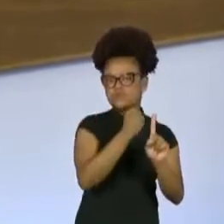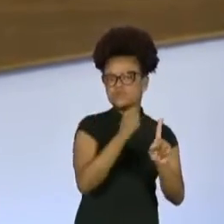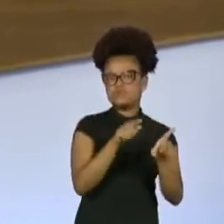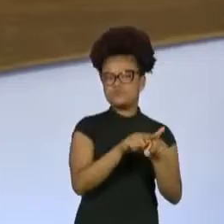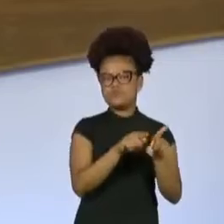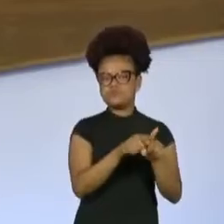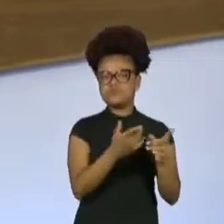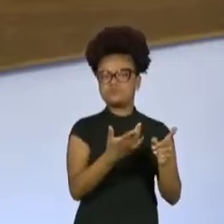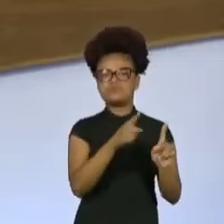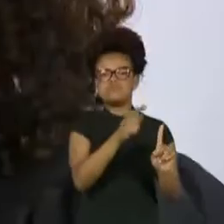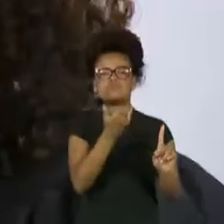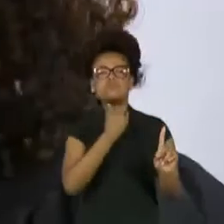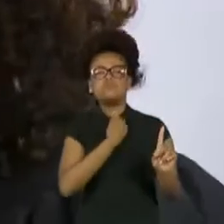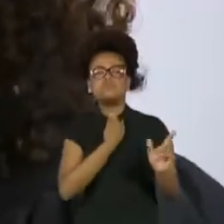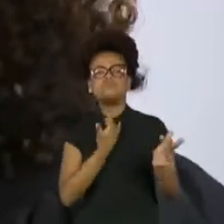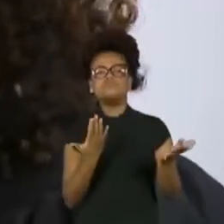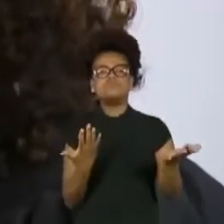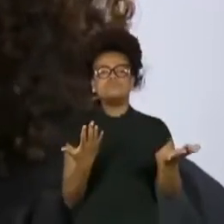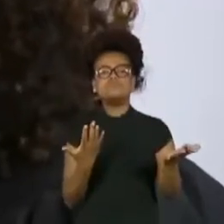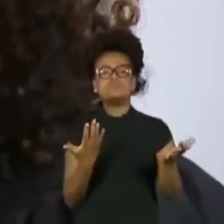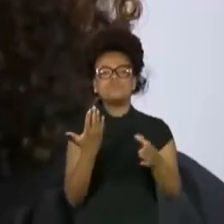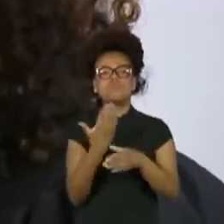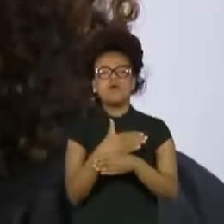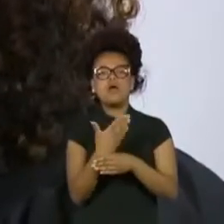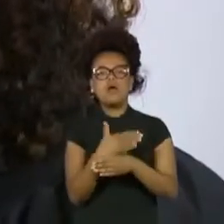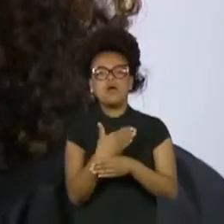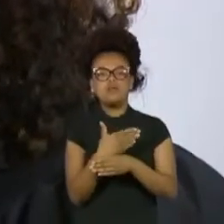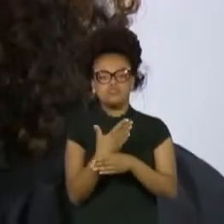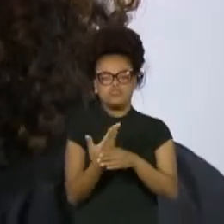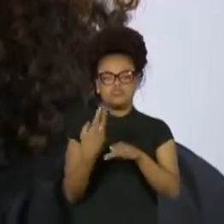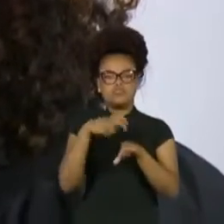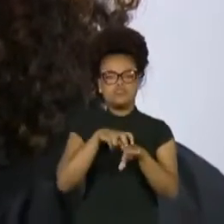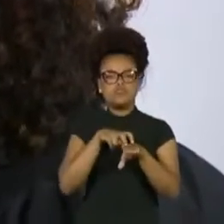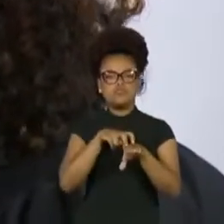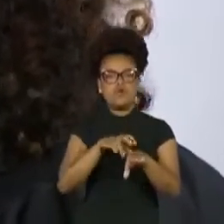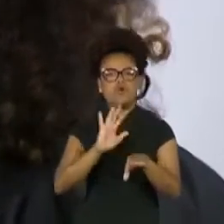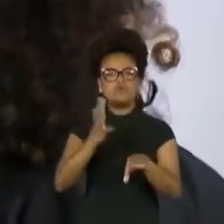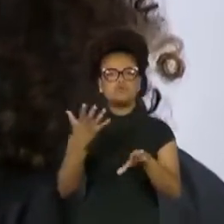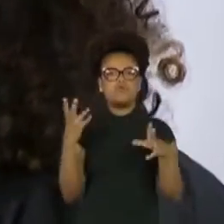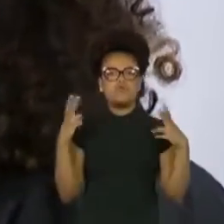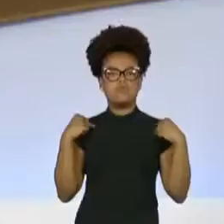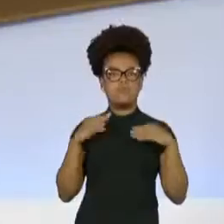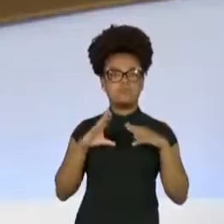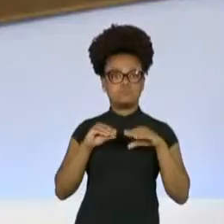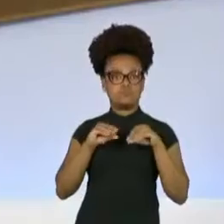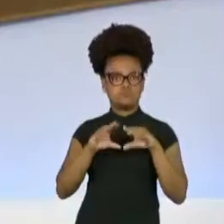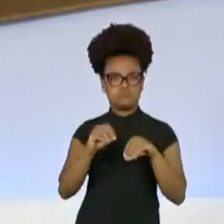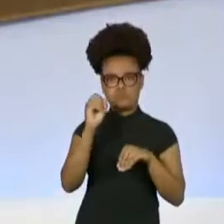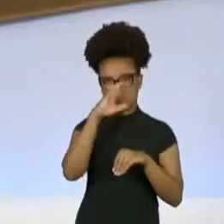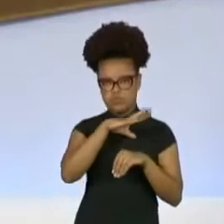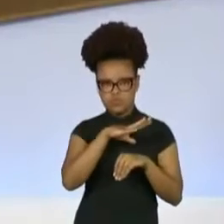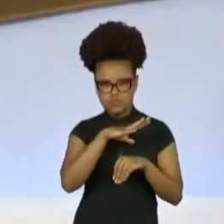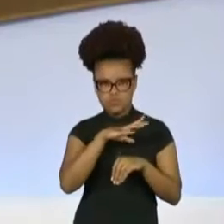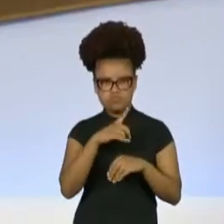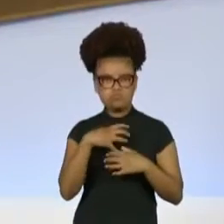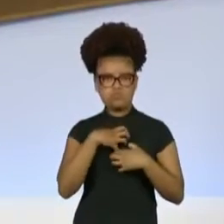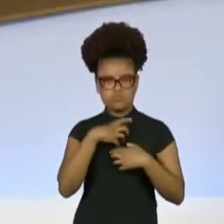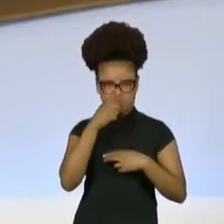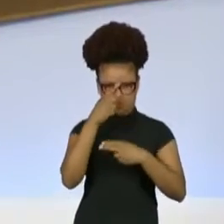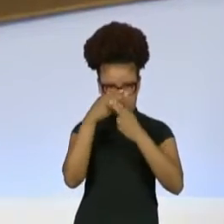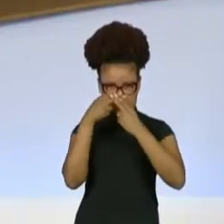e conseguiu fugir, mas sentiu muito medo. E aí, eu te pergunto, isso te causou um trauma,